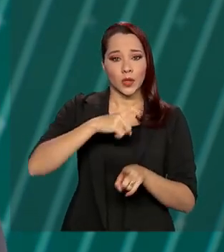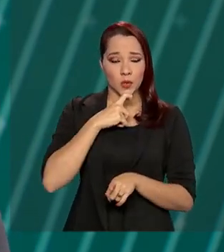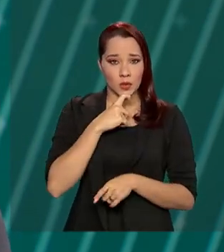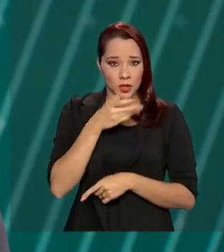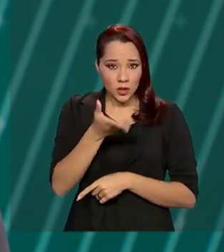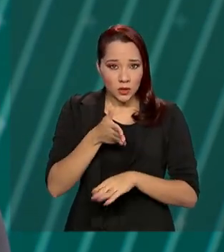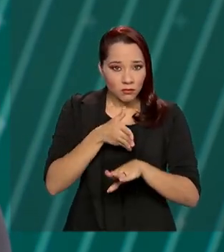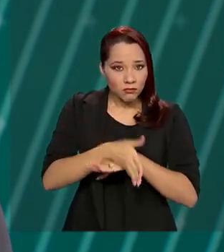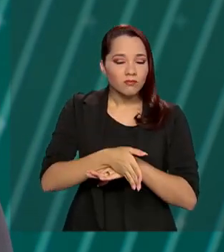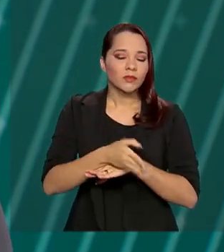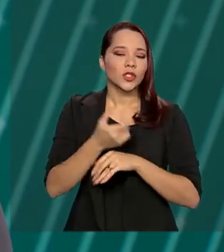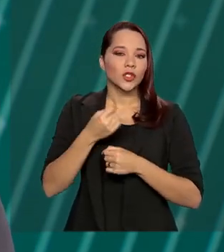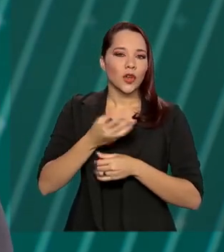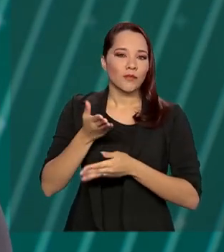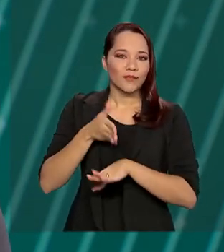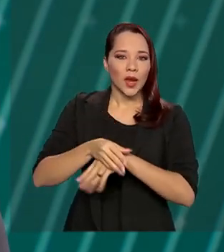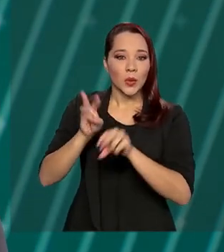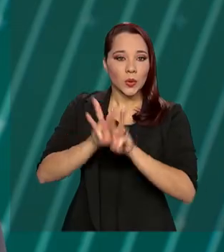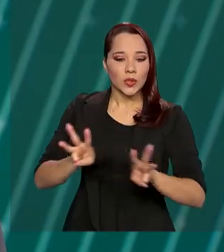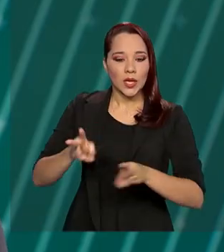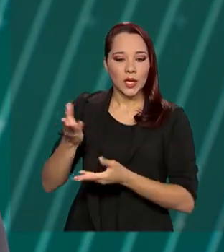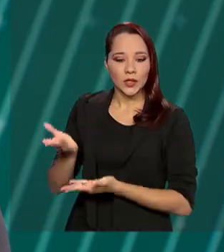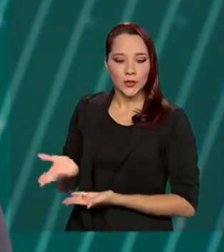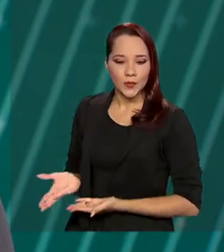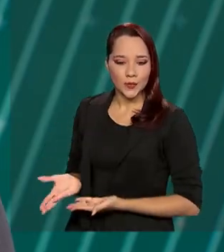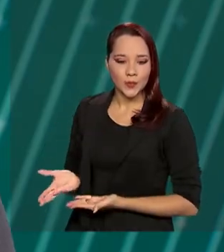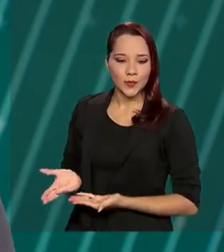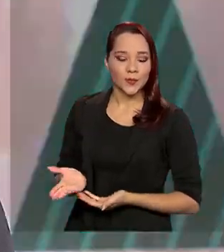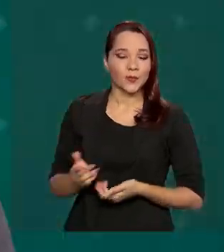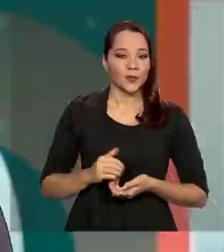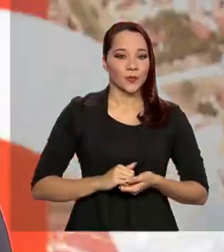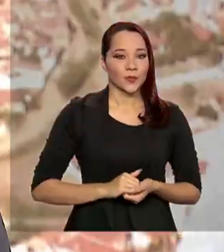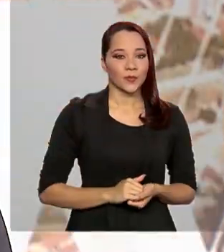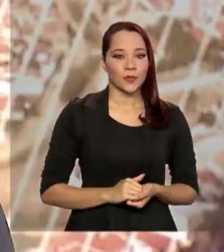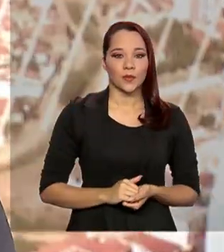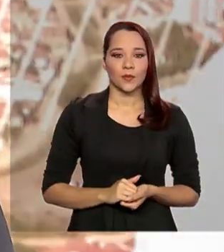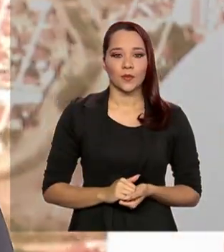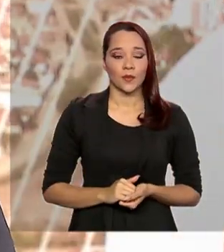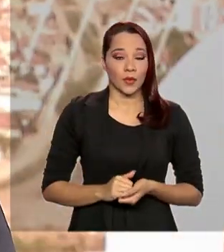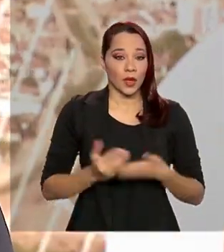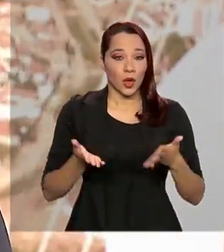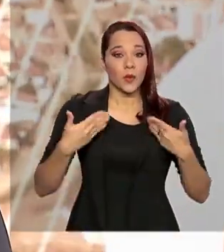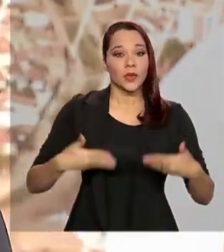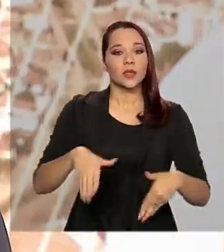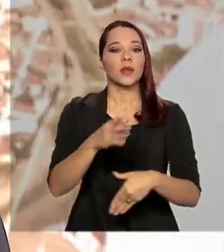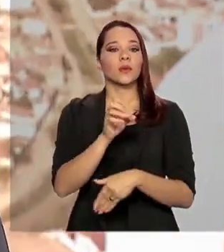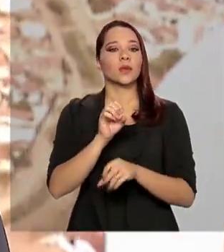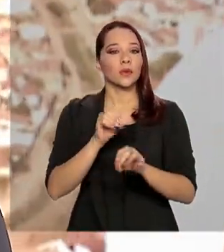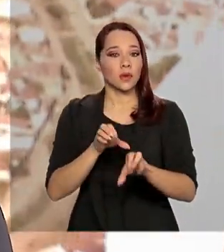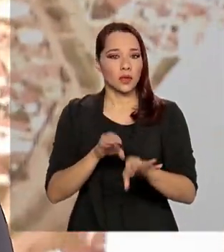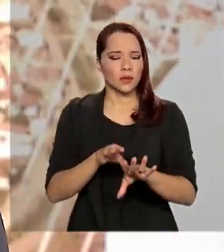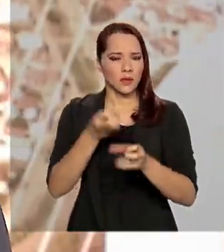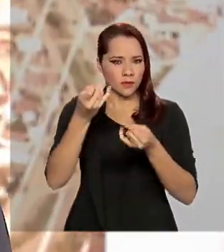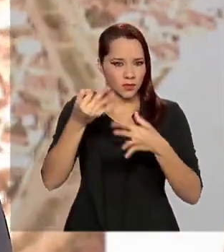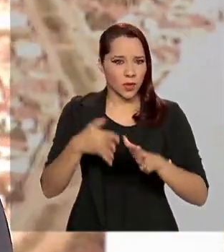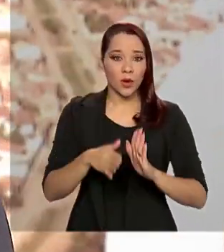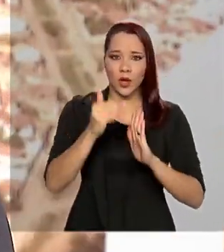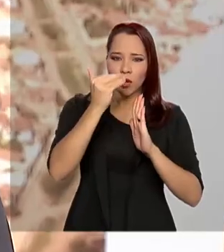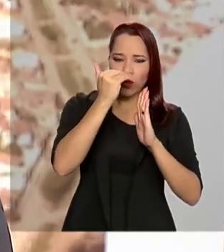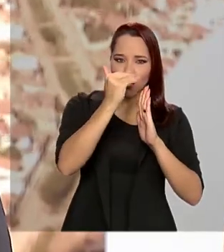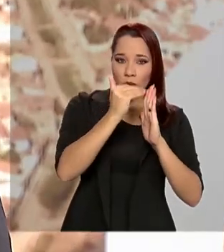participar, basta acessar o site fies.mec.gov.br. De acordo com o Ministério da Educação, o